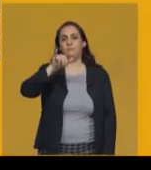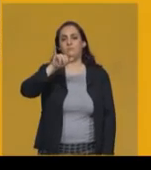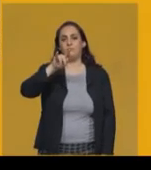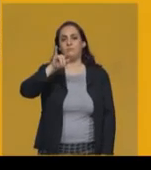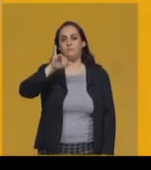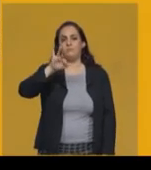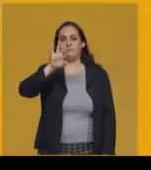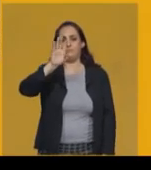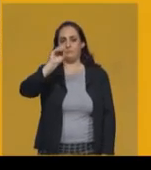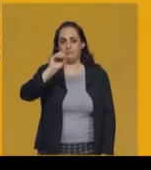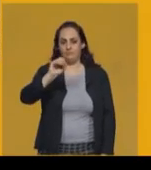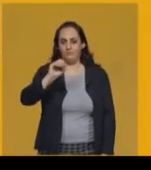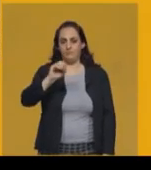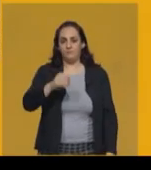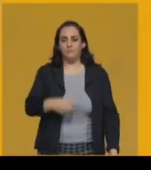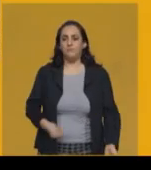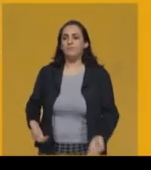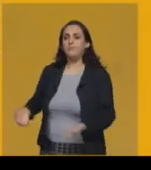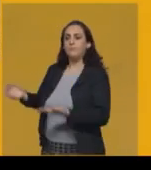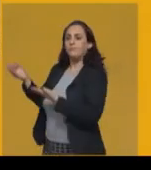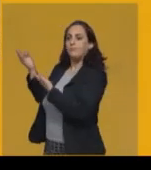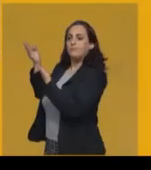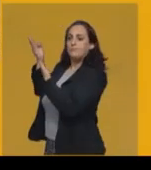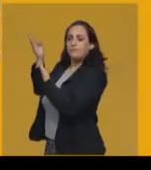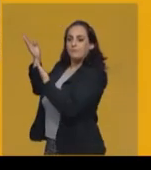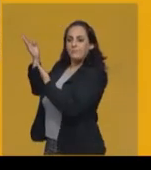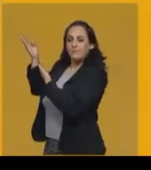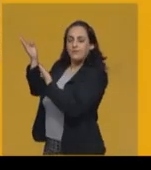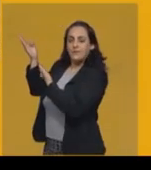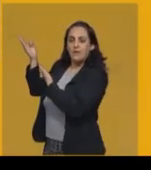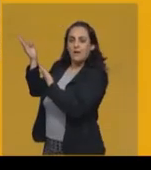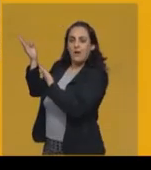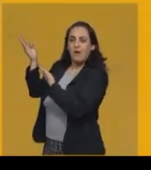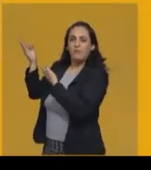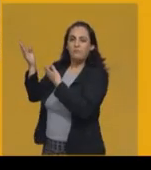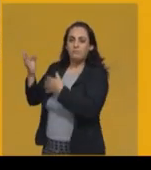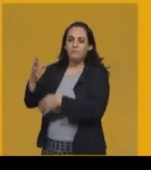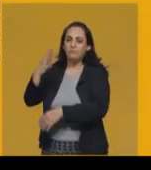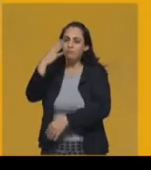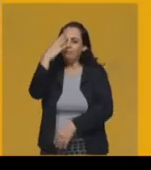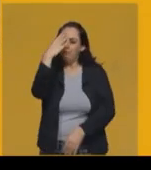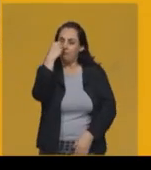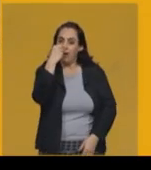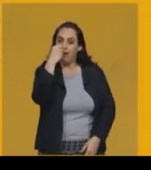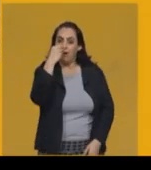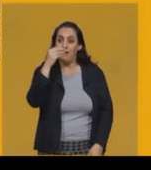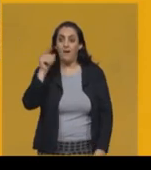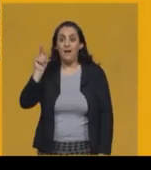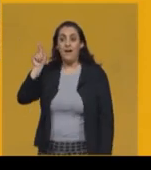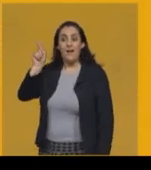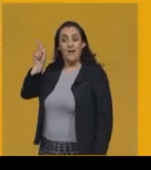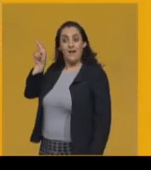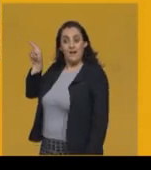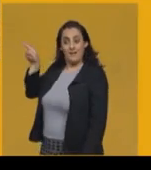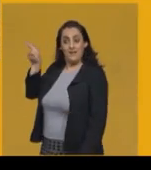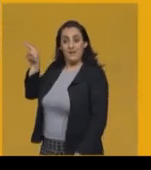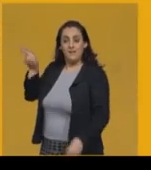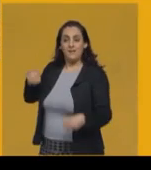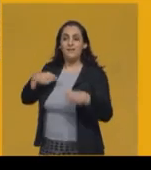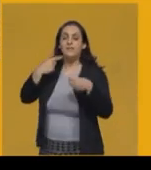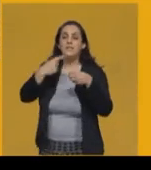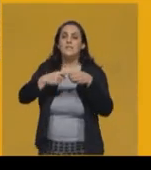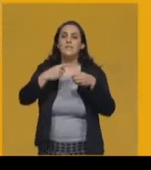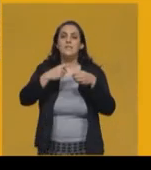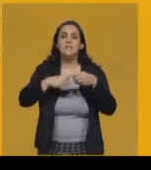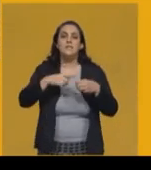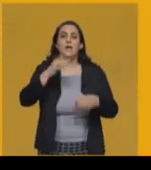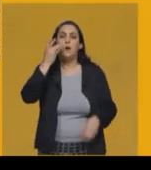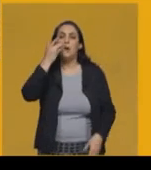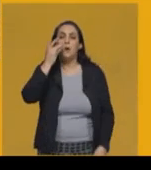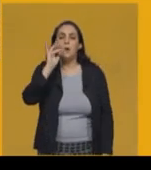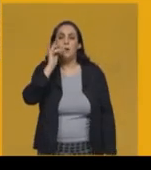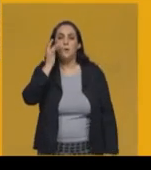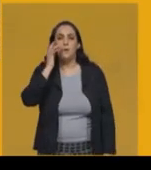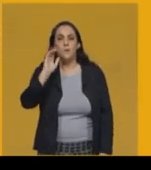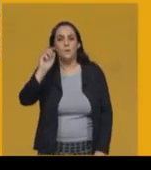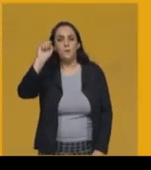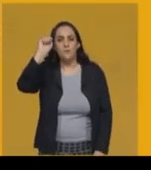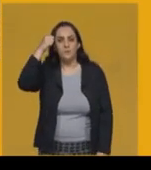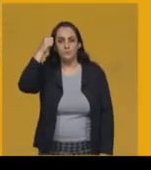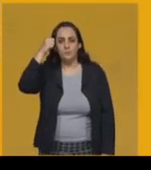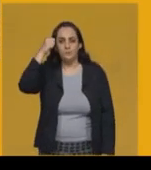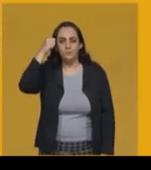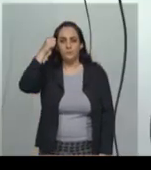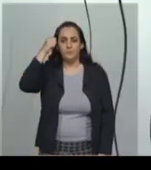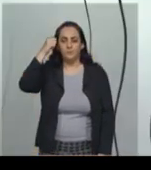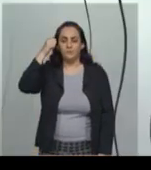Preto, que foi a antiga capital do estado de Minas Gerais, recordando a vocês, a gente já falou sobre